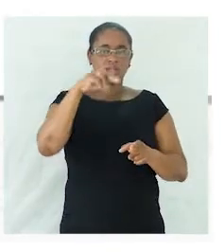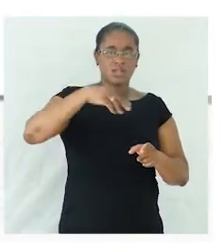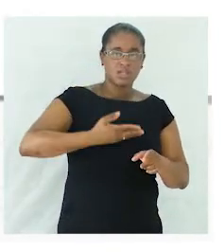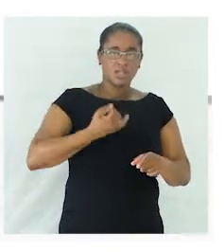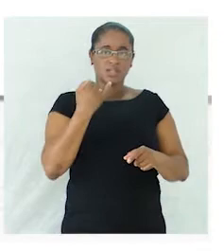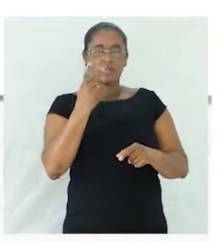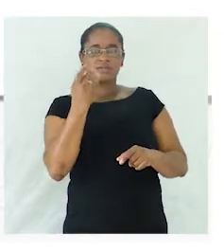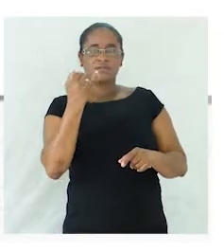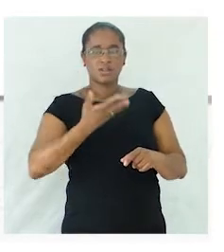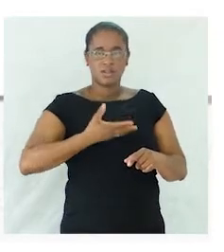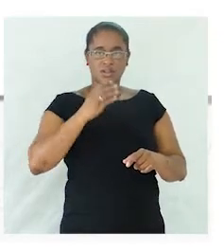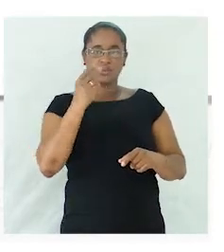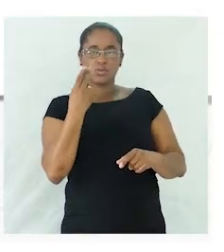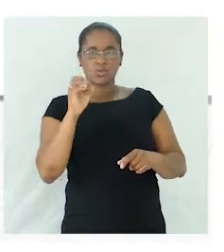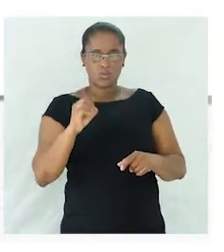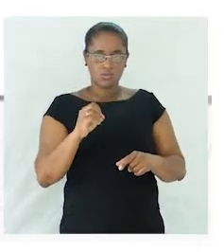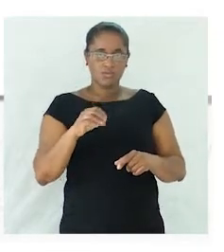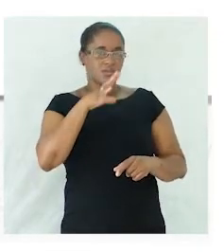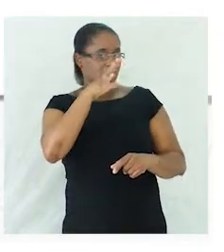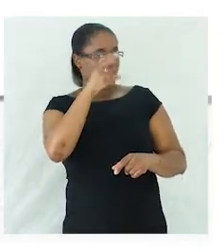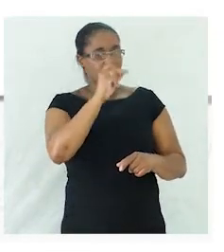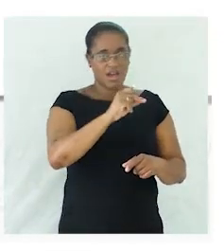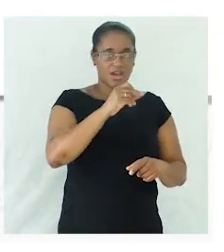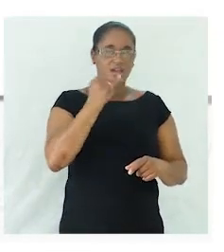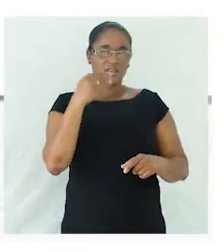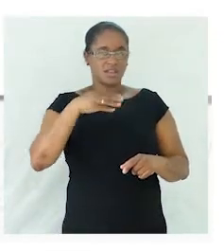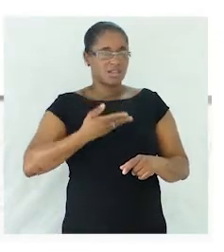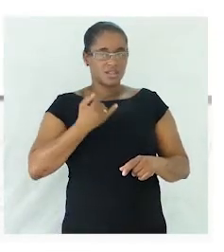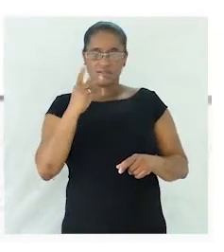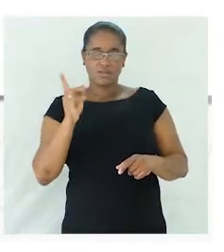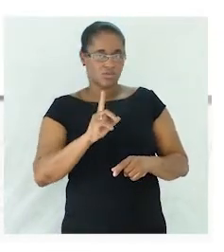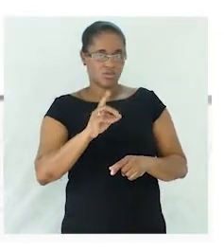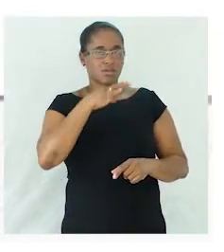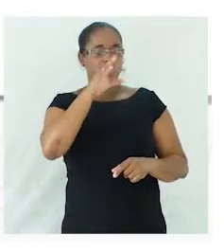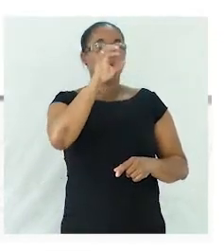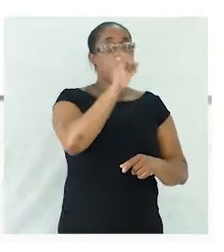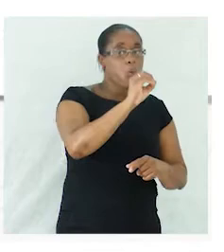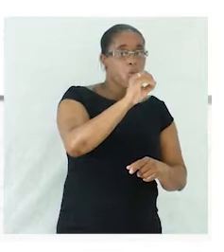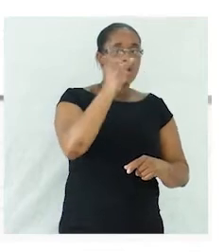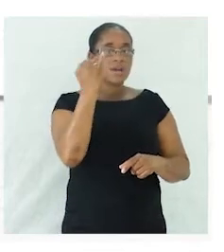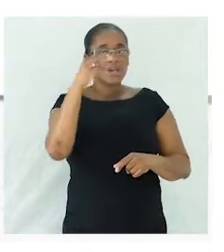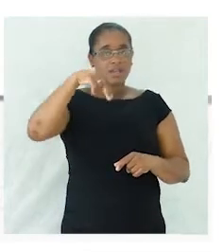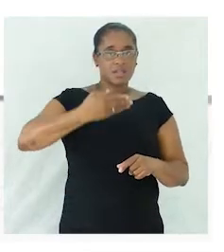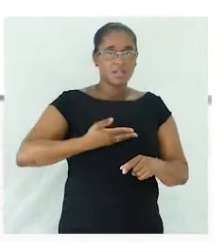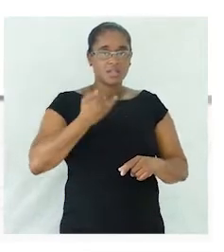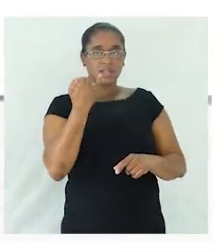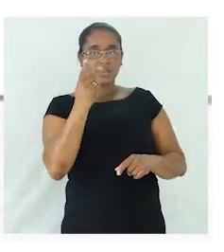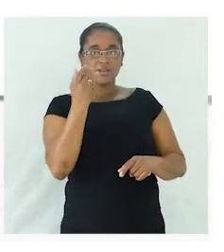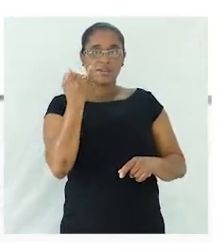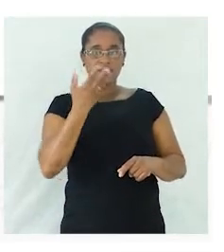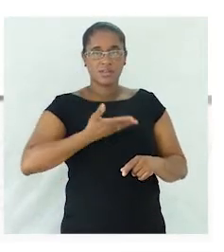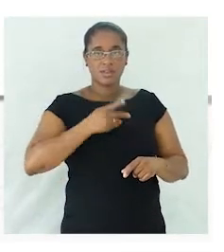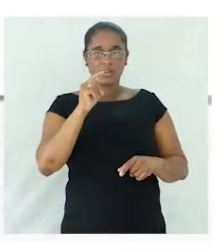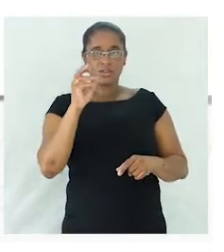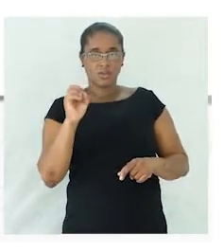Mesmo que uma pessoa. nós não dizemos a indivíduo. Dizemos o indivíduo. Esses são dois exemplos de substantivos que só se